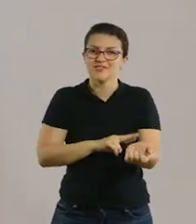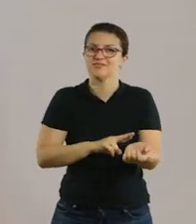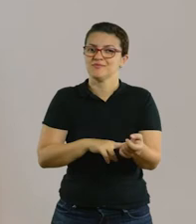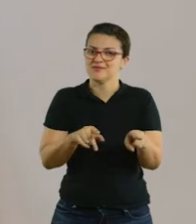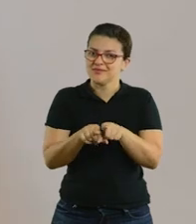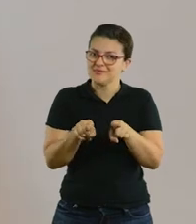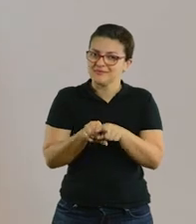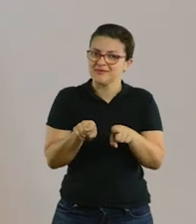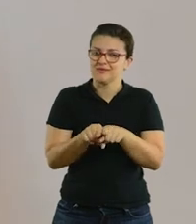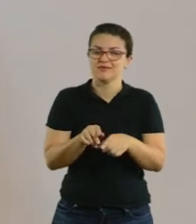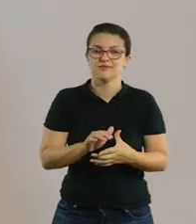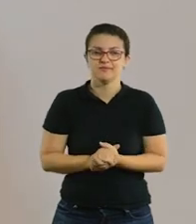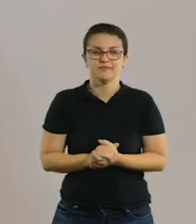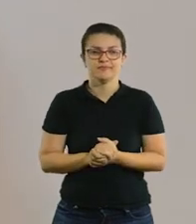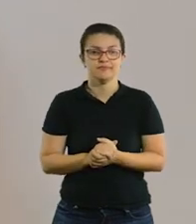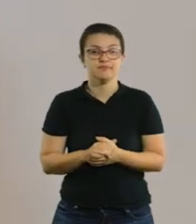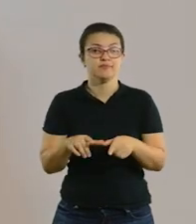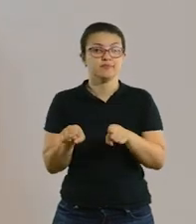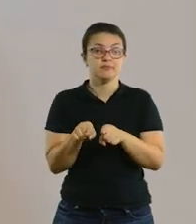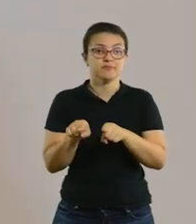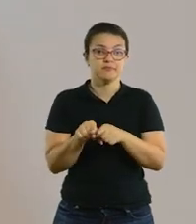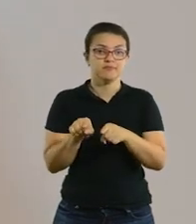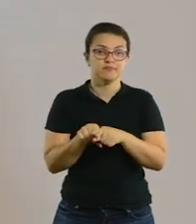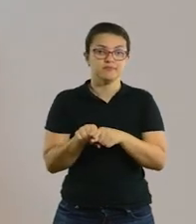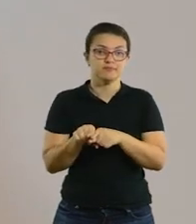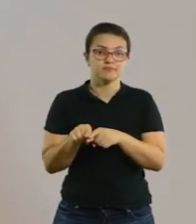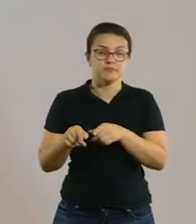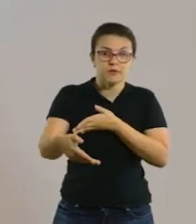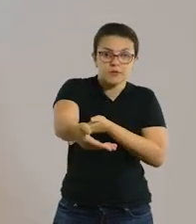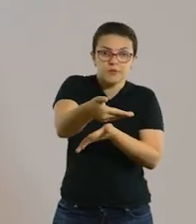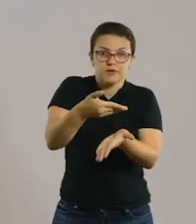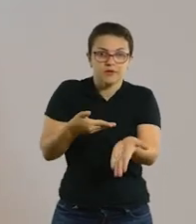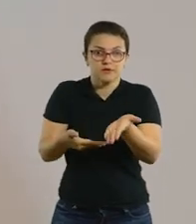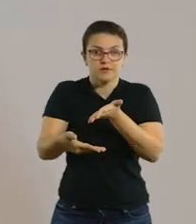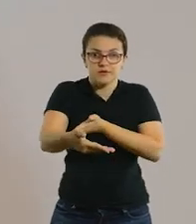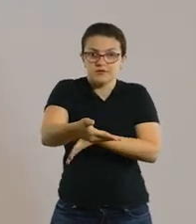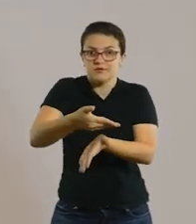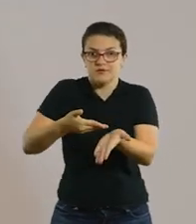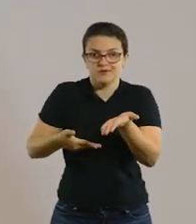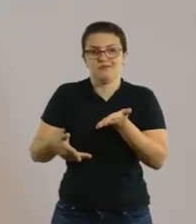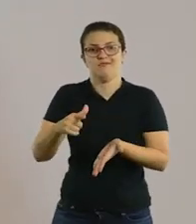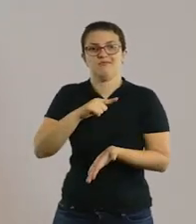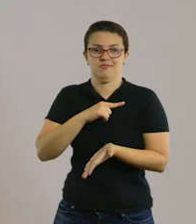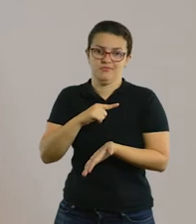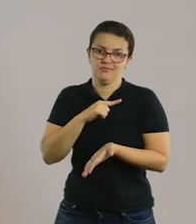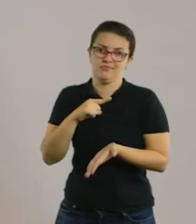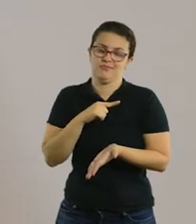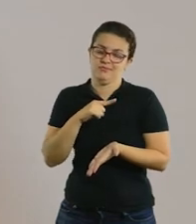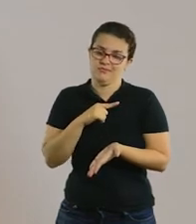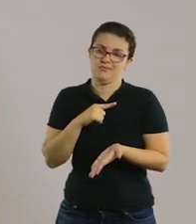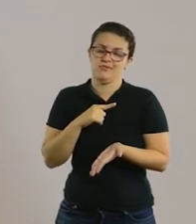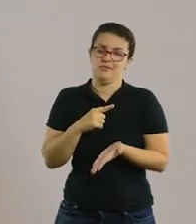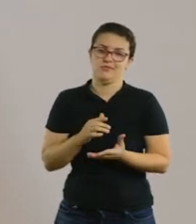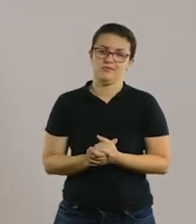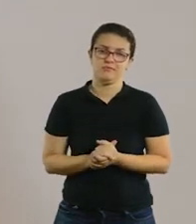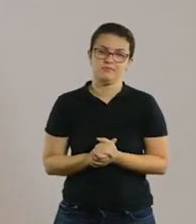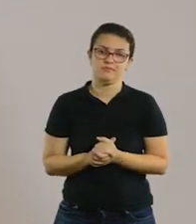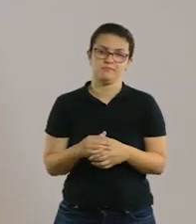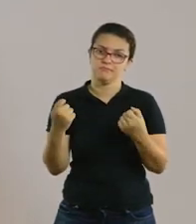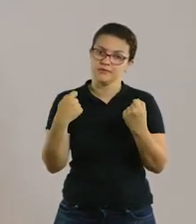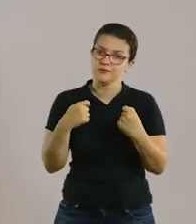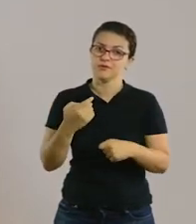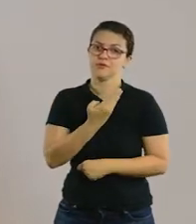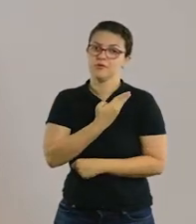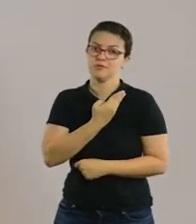brincadeira. E também a cooperação, que não é uma brincadeira competitiva, ela precisa do colega para poder participar, tá bom?